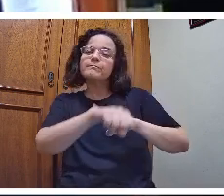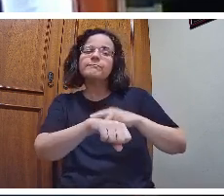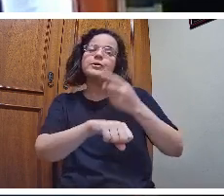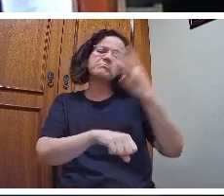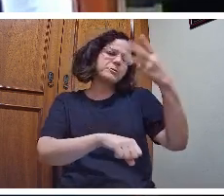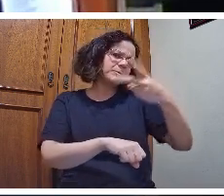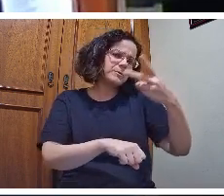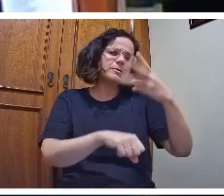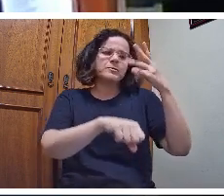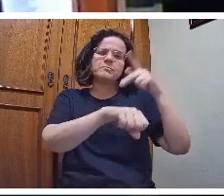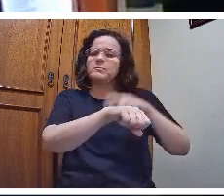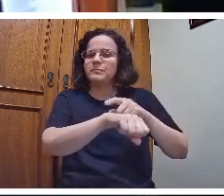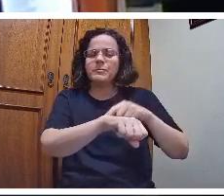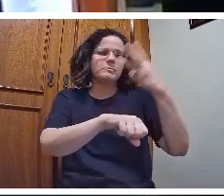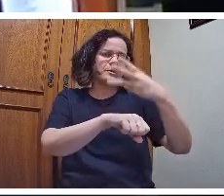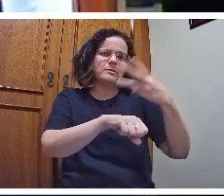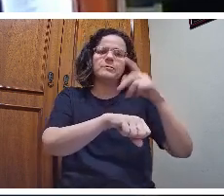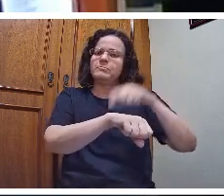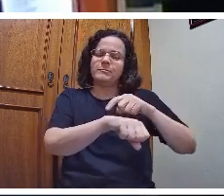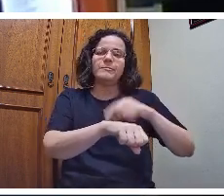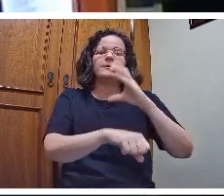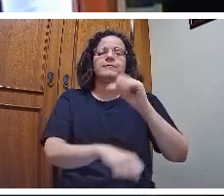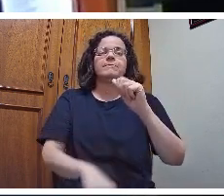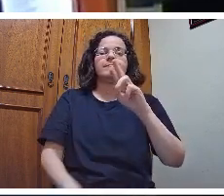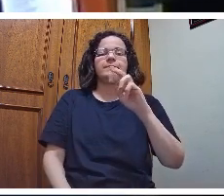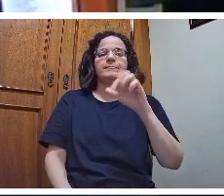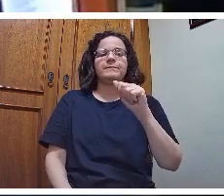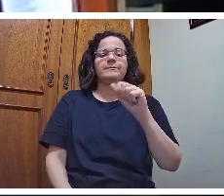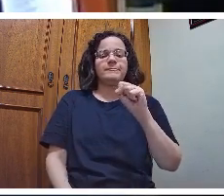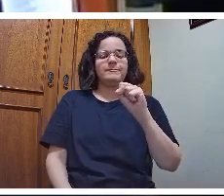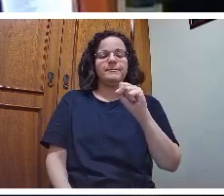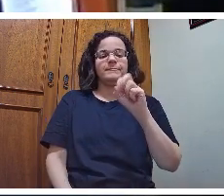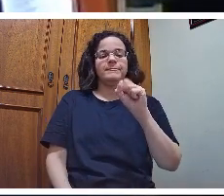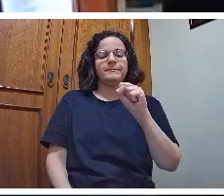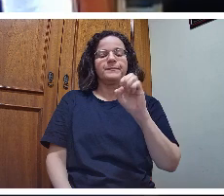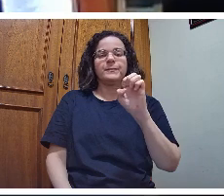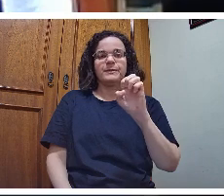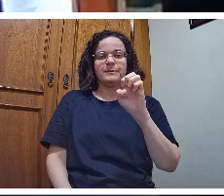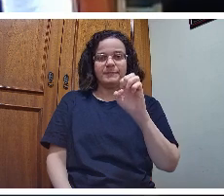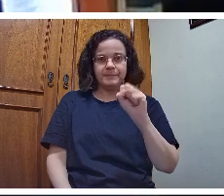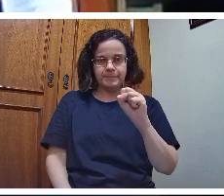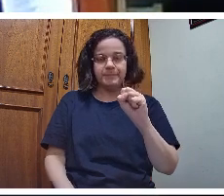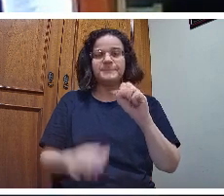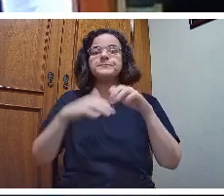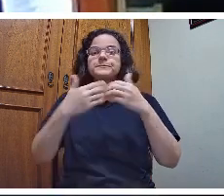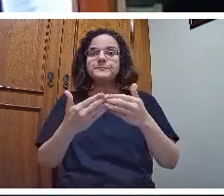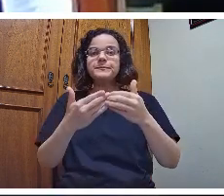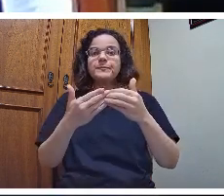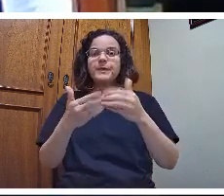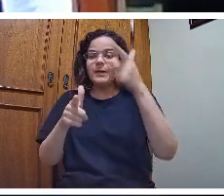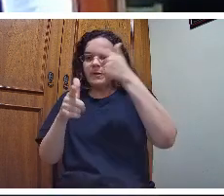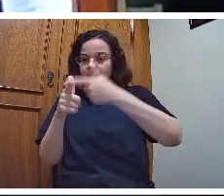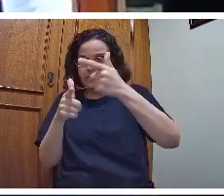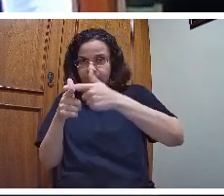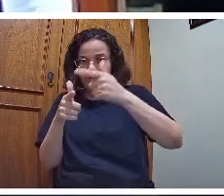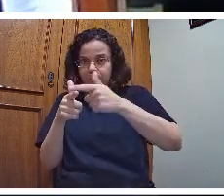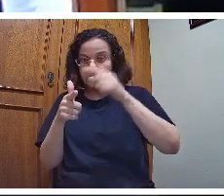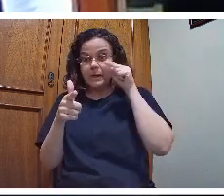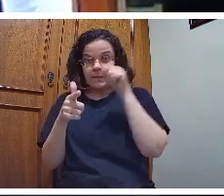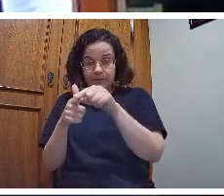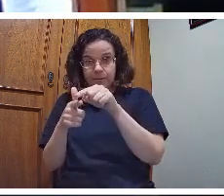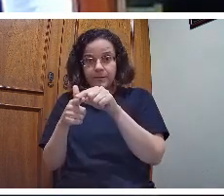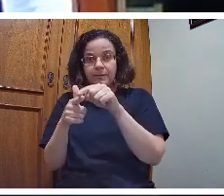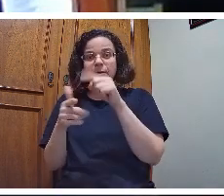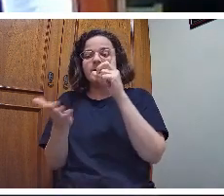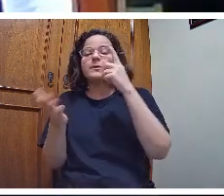num terceiro momento, que é a catarse. Então, a instrumentalização, ou melhor, a problematização, é